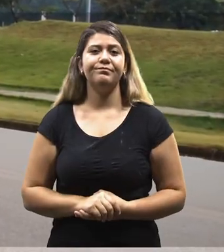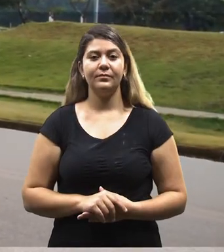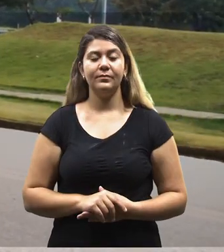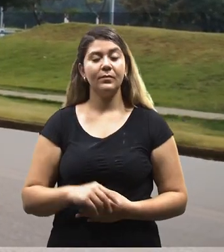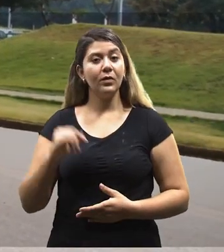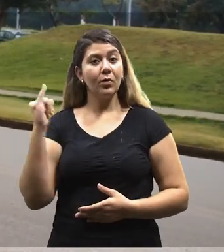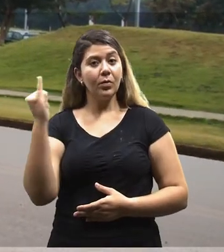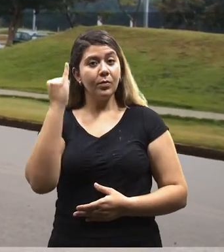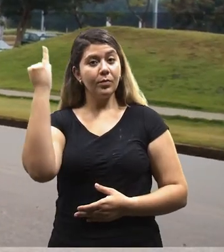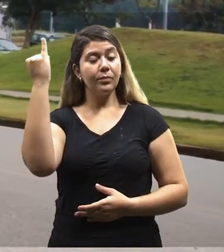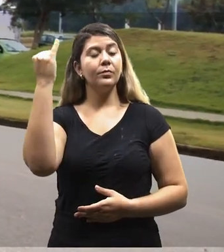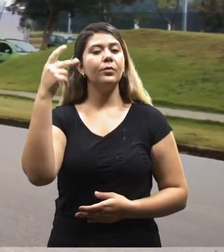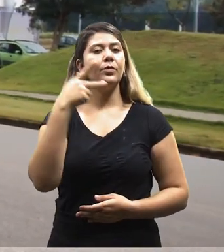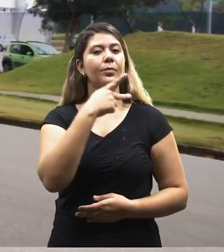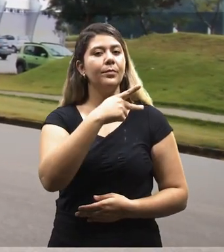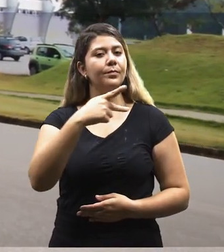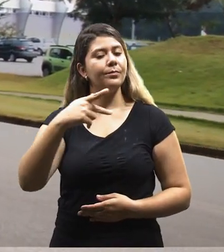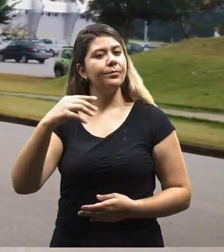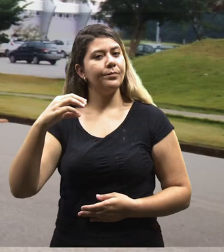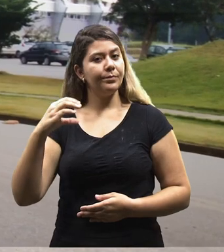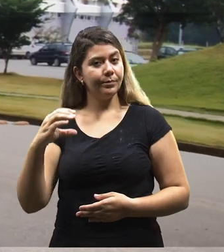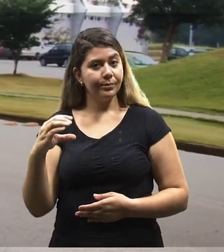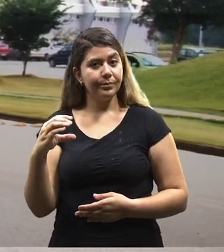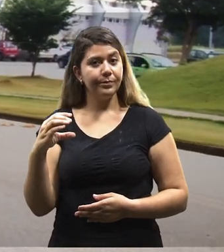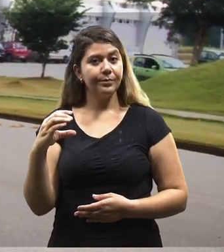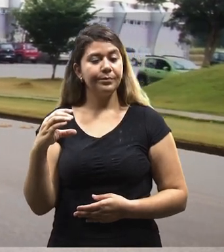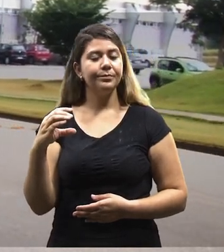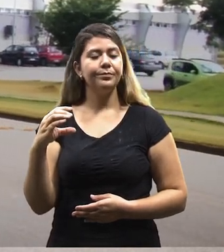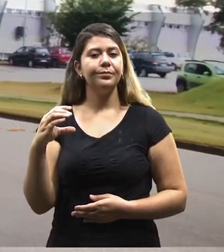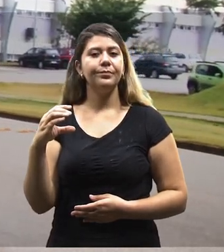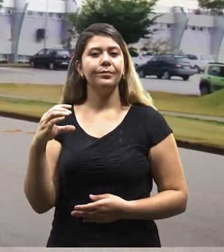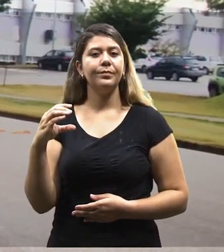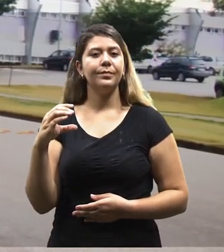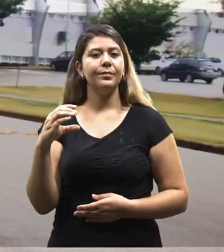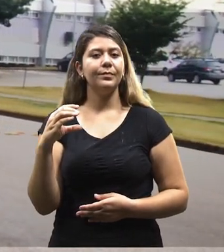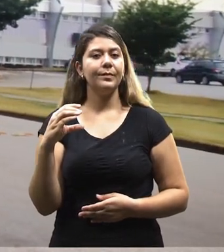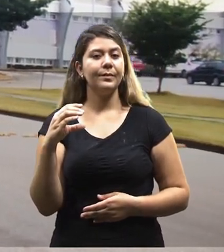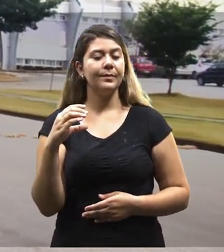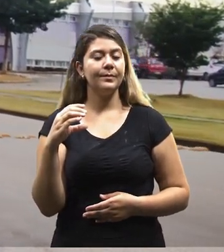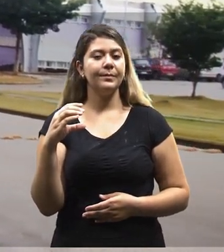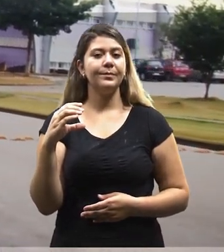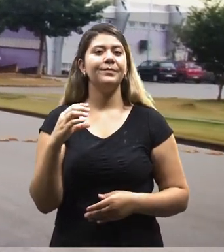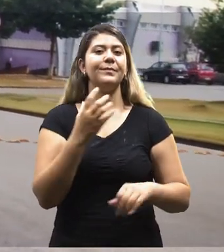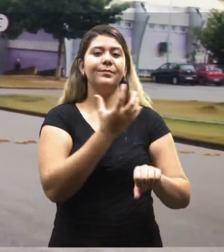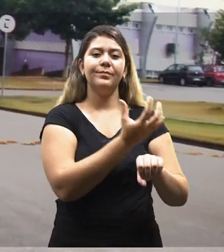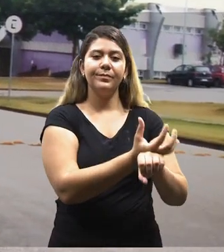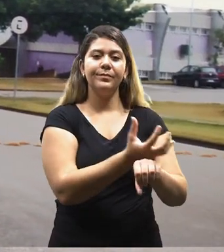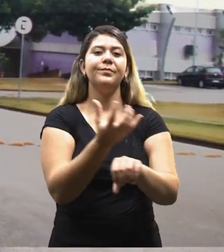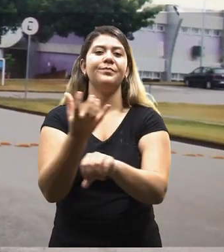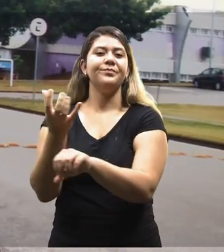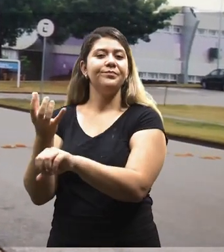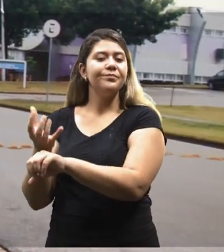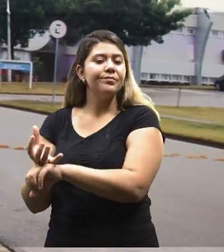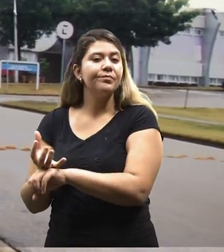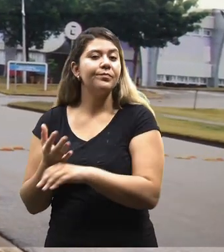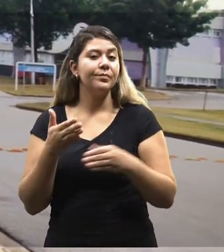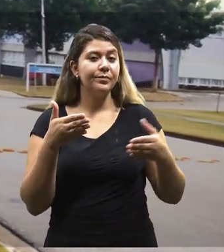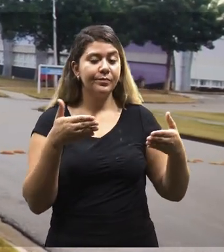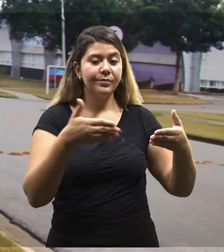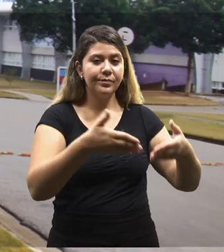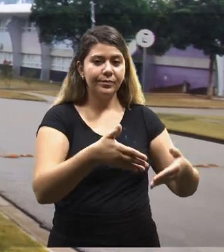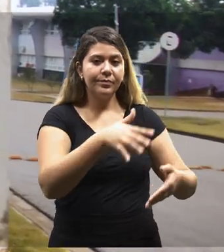cidadania. Uma questão muito importante do nosso projeto pedagógico é que as disciplinas